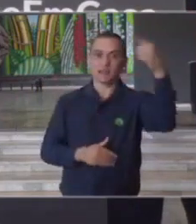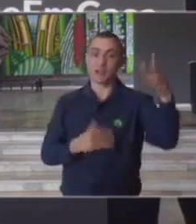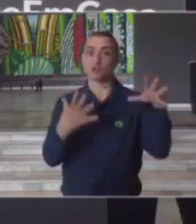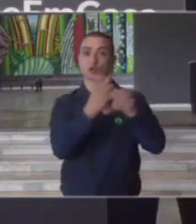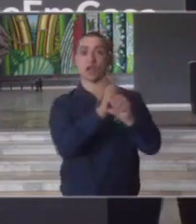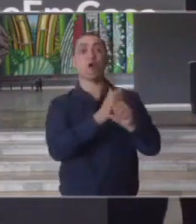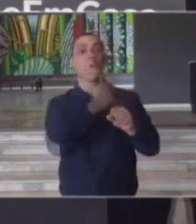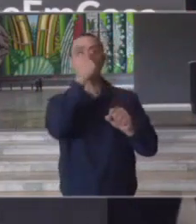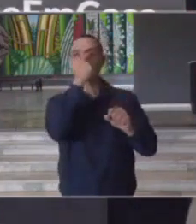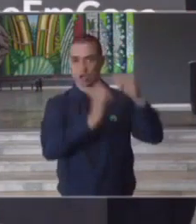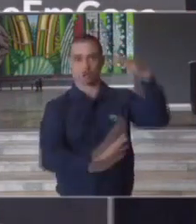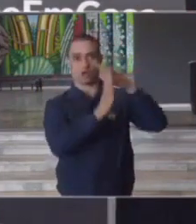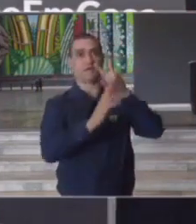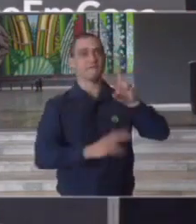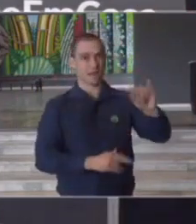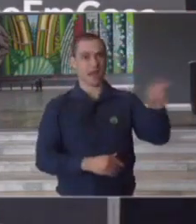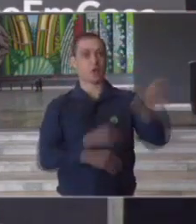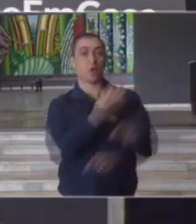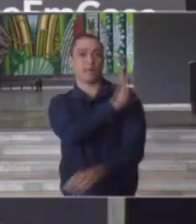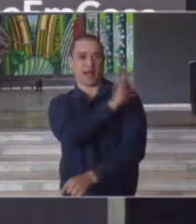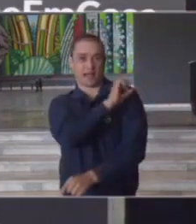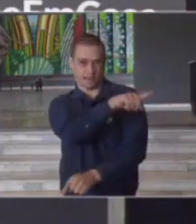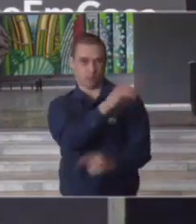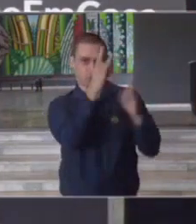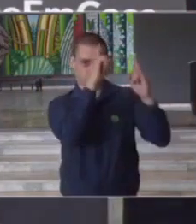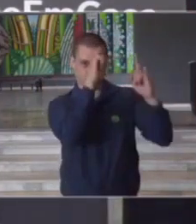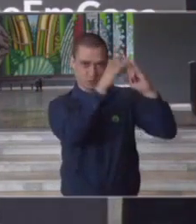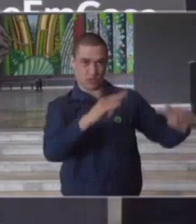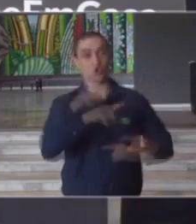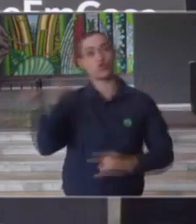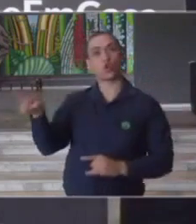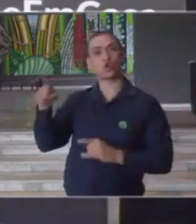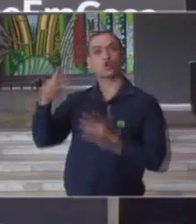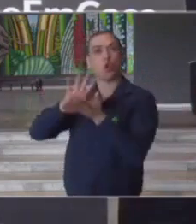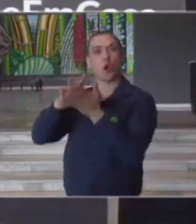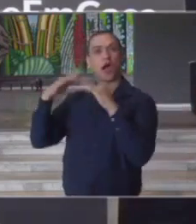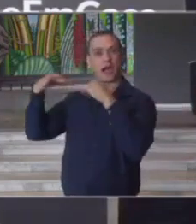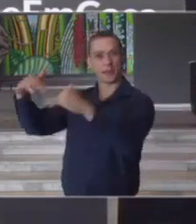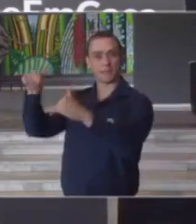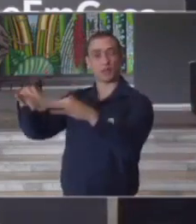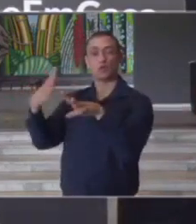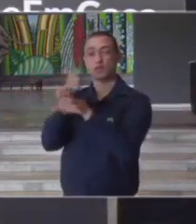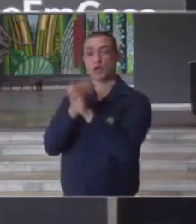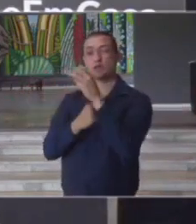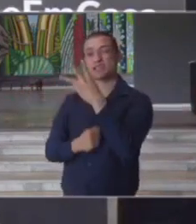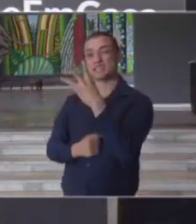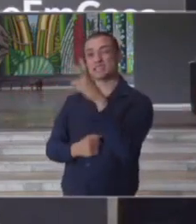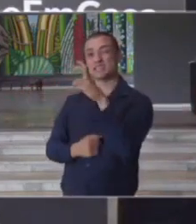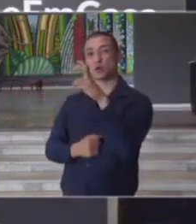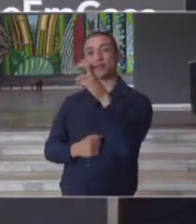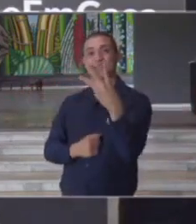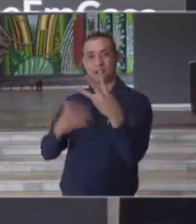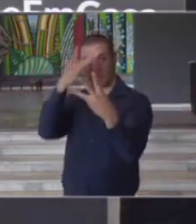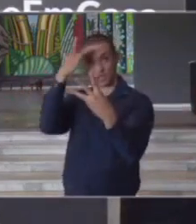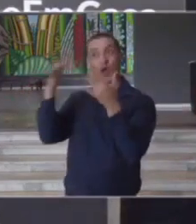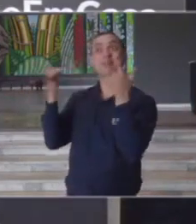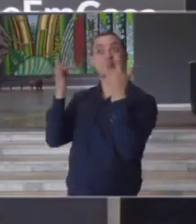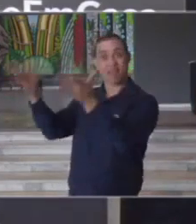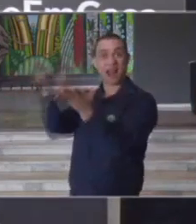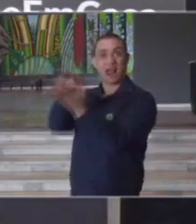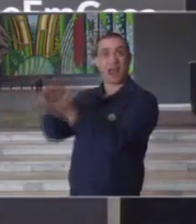nós teremos ocupação total e no hospital do AIMBI nós temos 353 pessoas